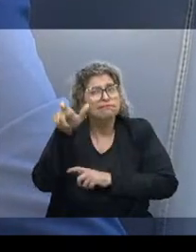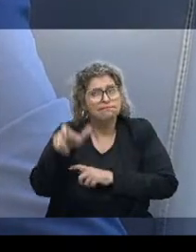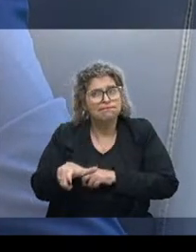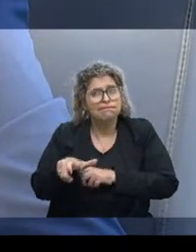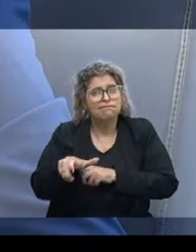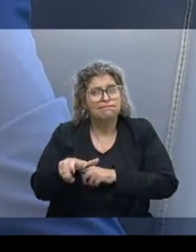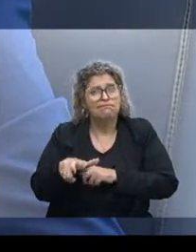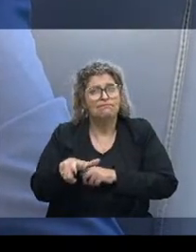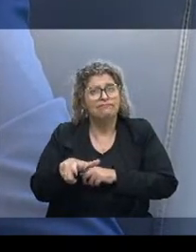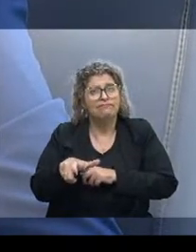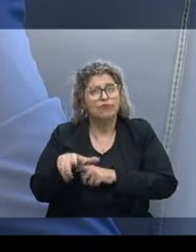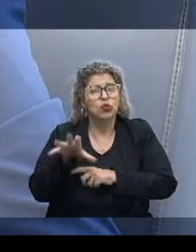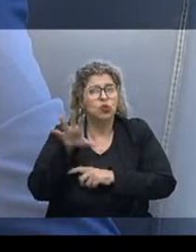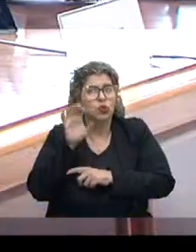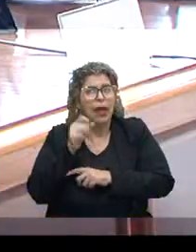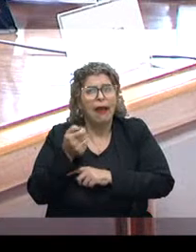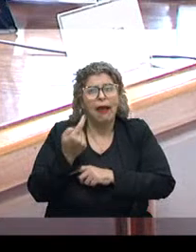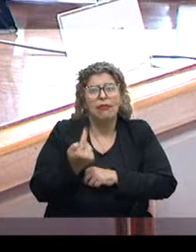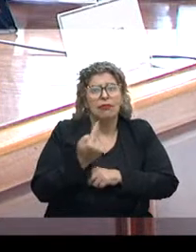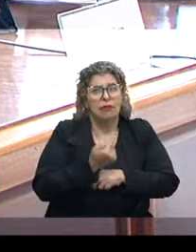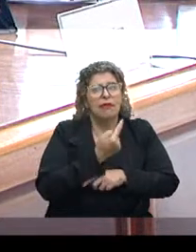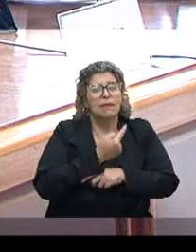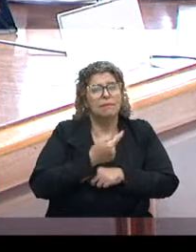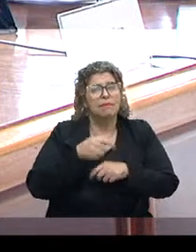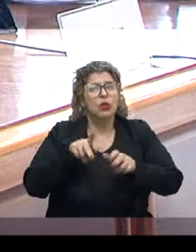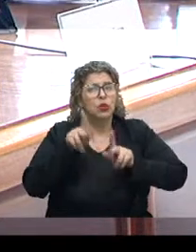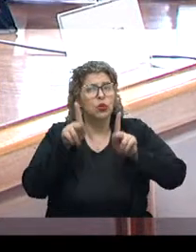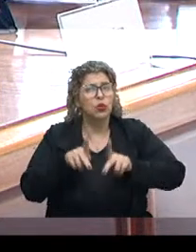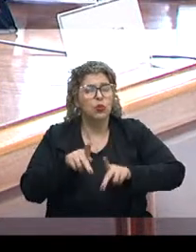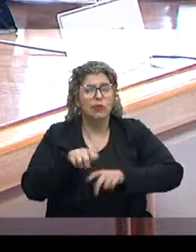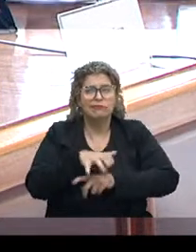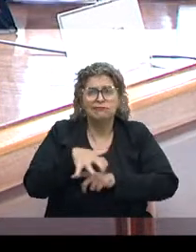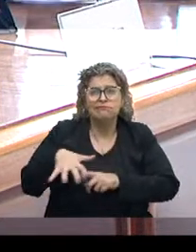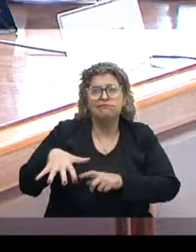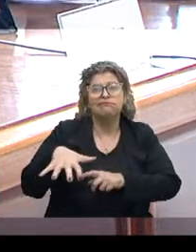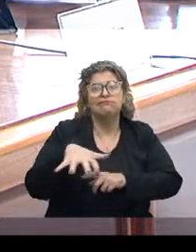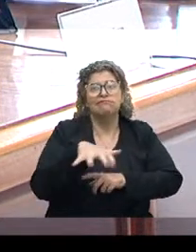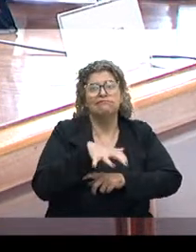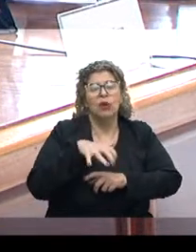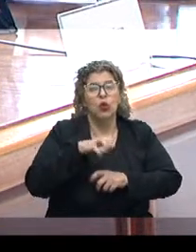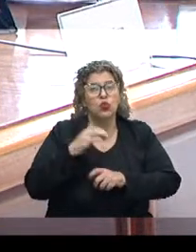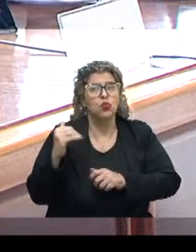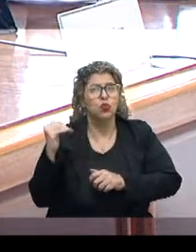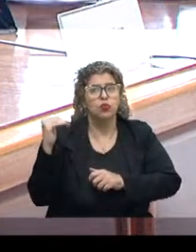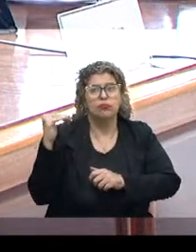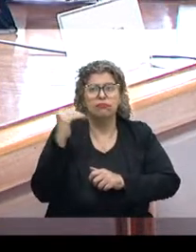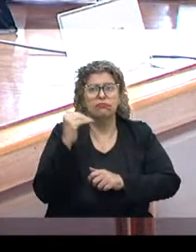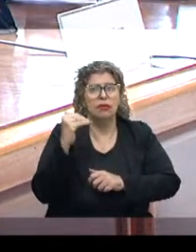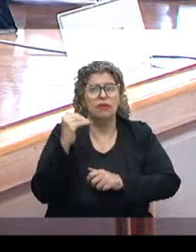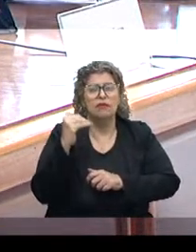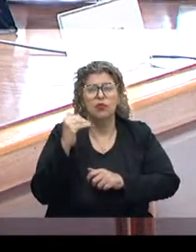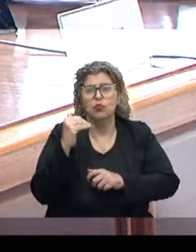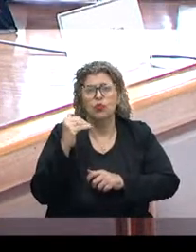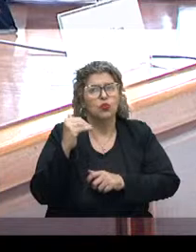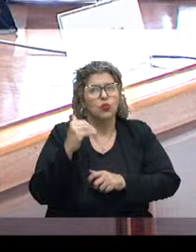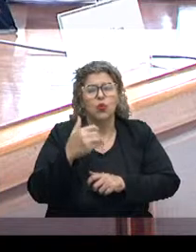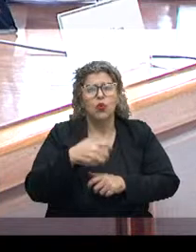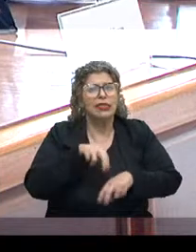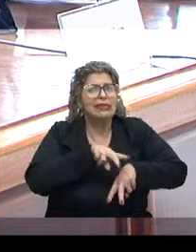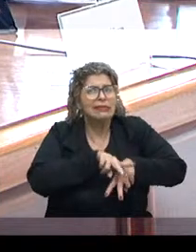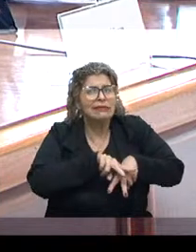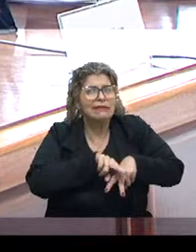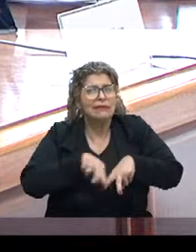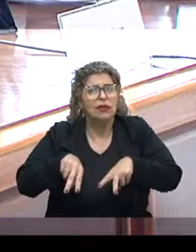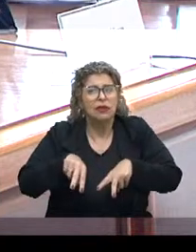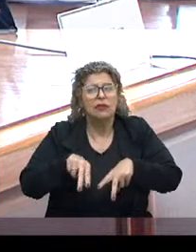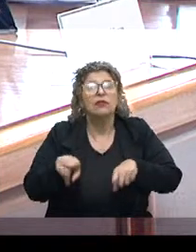que foram ouvidas, cada cidadão, de todas as classes, de todos os níveis, de todos os gêneros